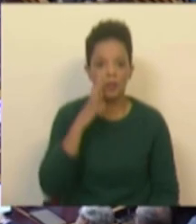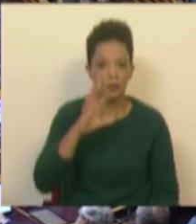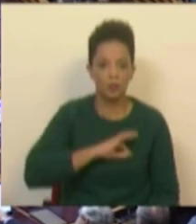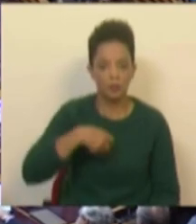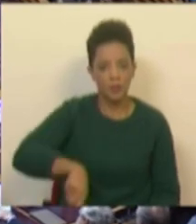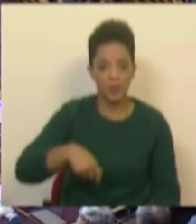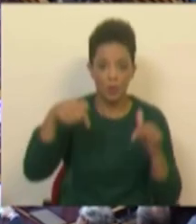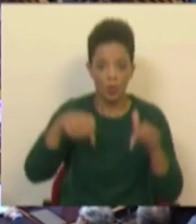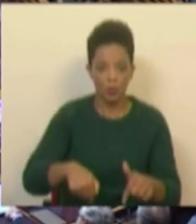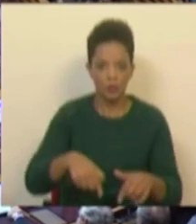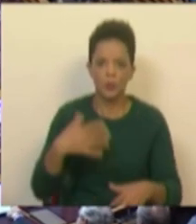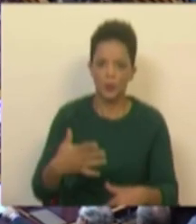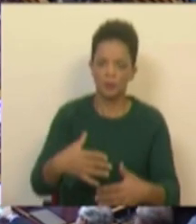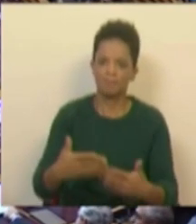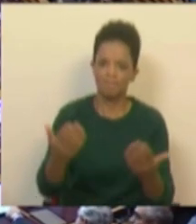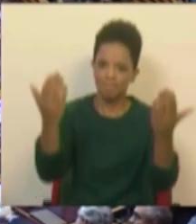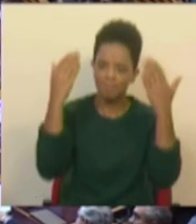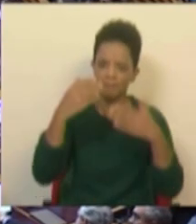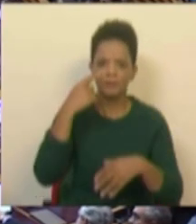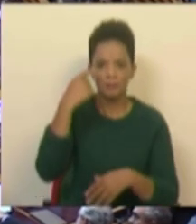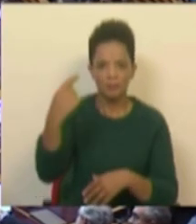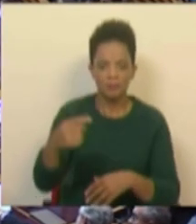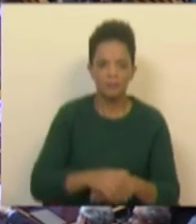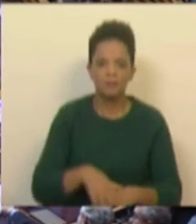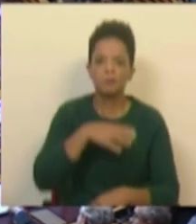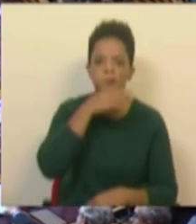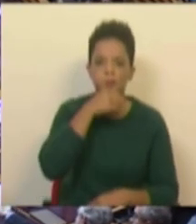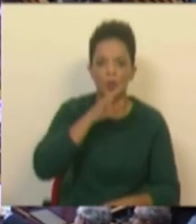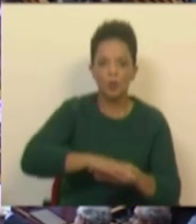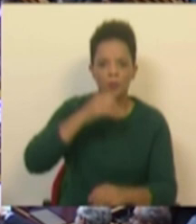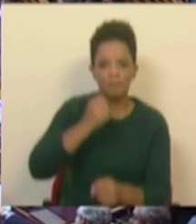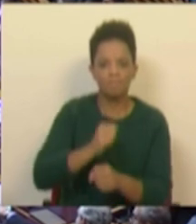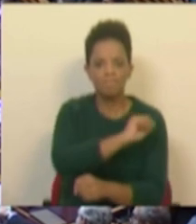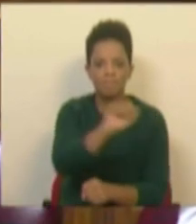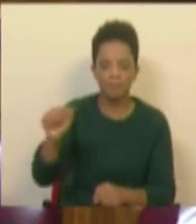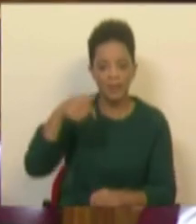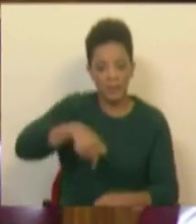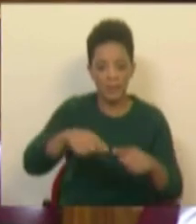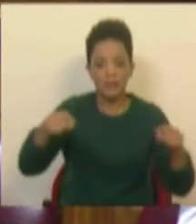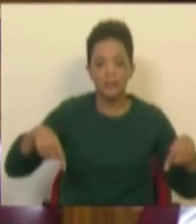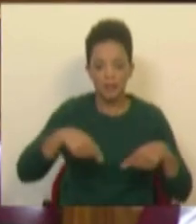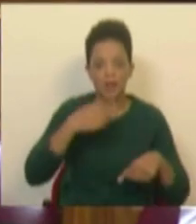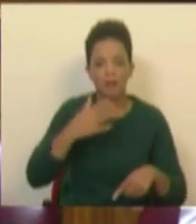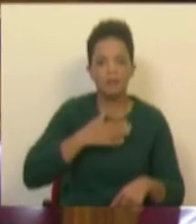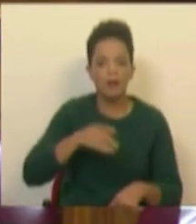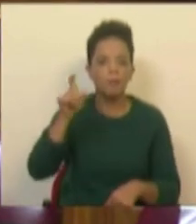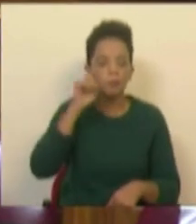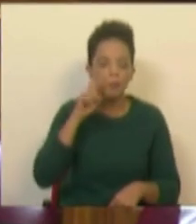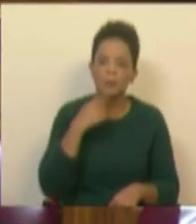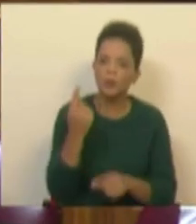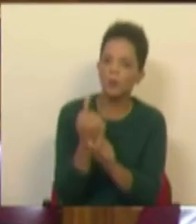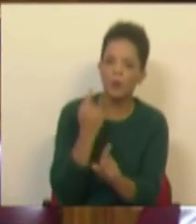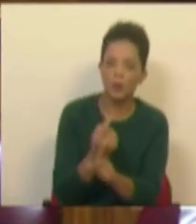Hoje saúdo especialmente os agentes da autoridade cuja missão é proteger-nos aqui nesta sala. Para lhes dizer uma coisa,